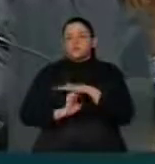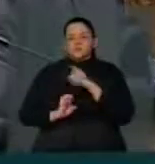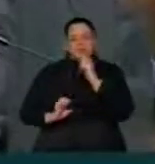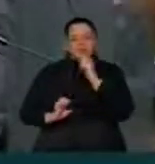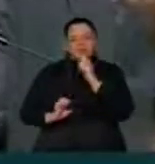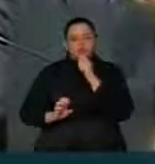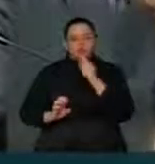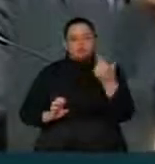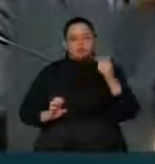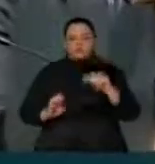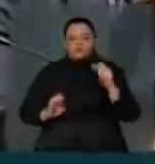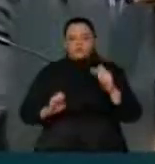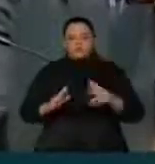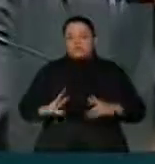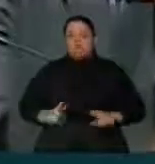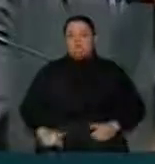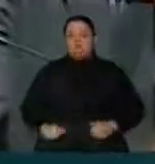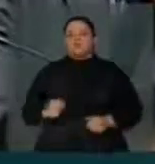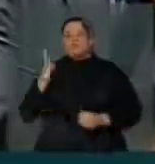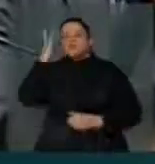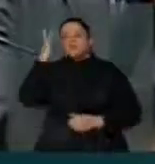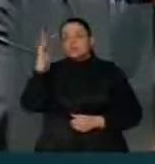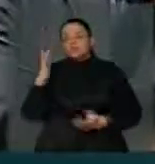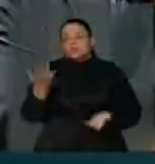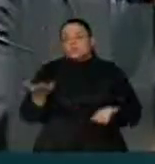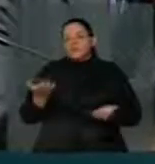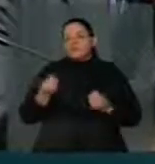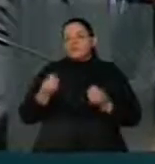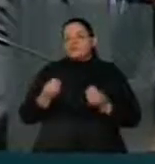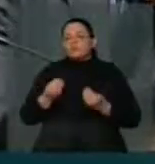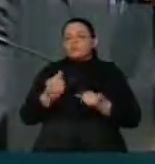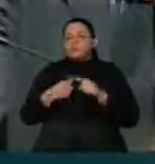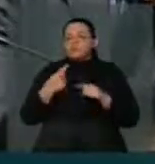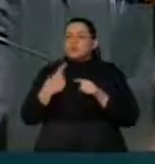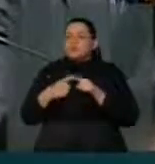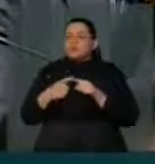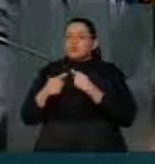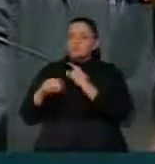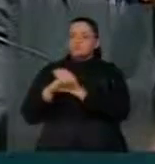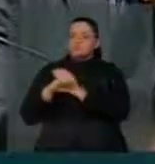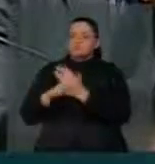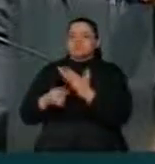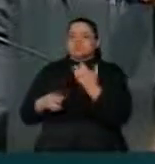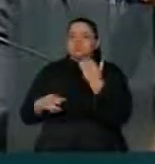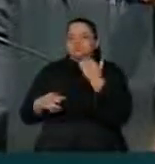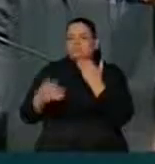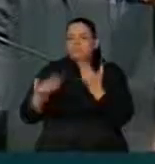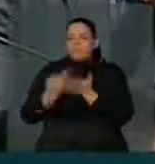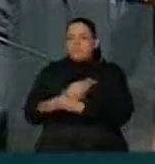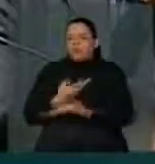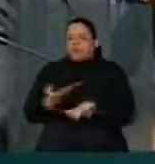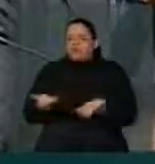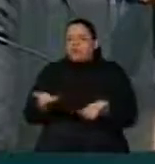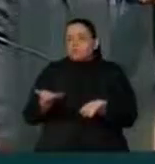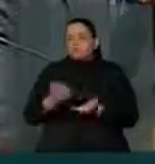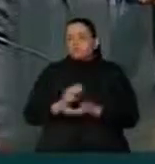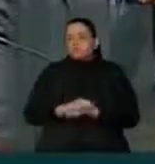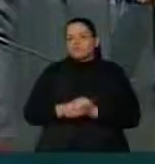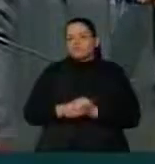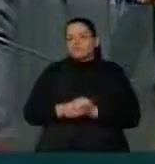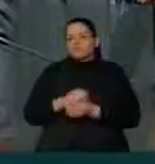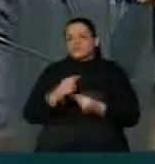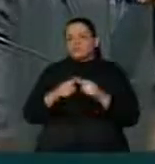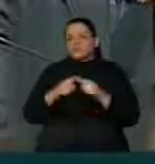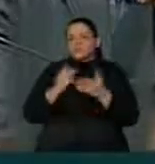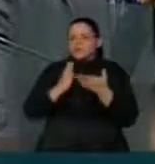inidoneidade da sua atuação, o que impede, então, o que impediu, então, de realizar objetivamente, já que elas não haviam